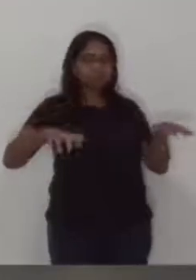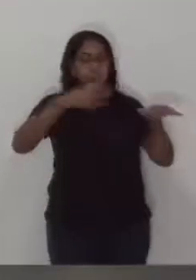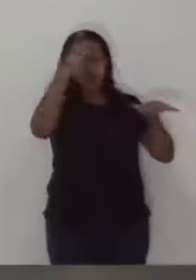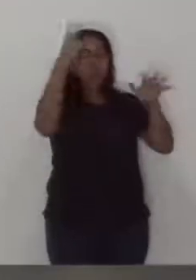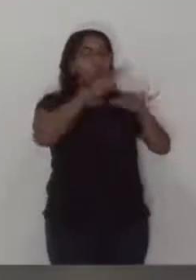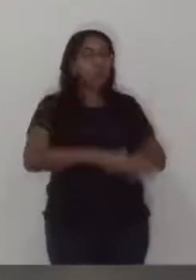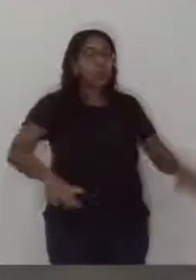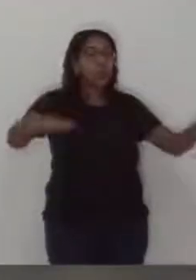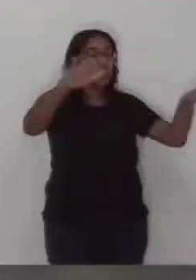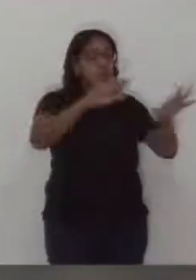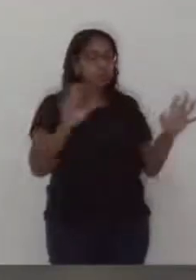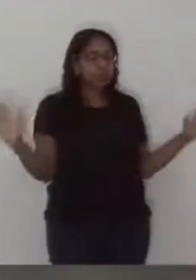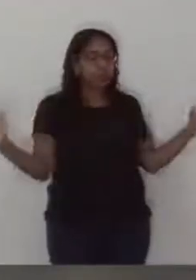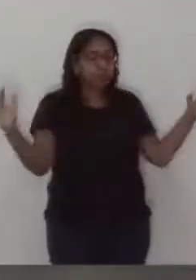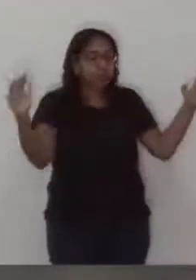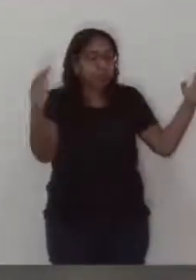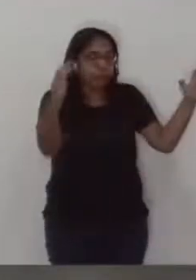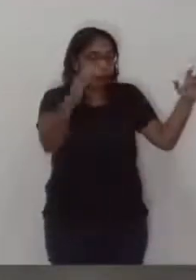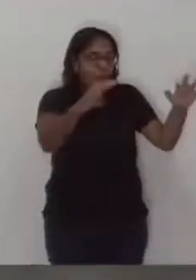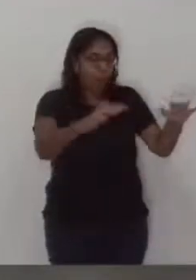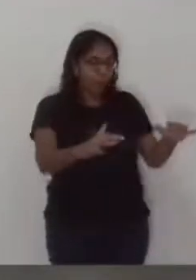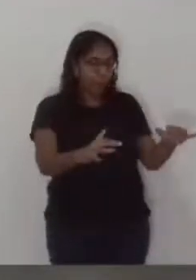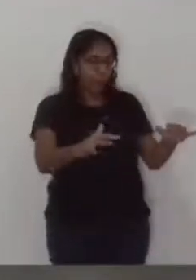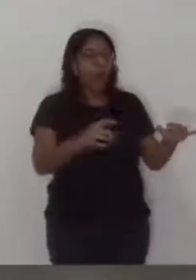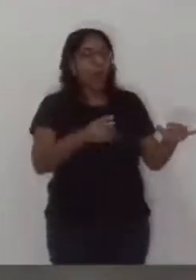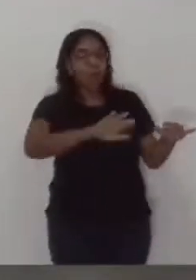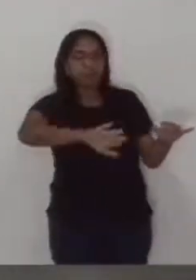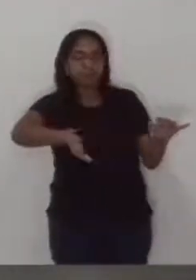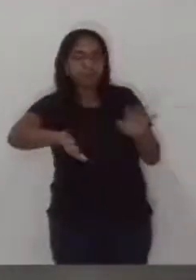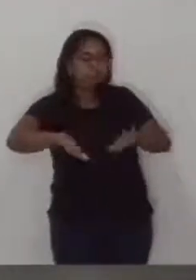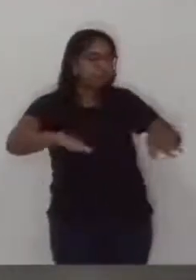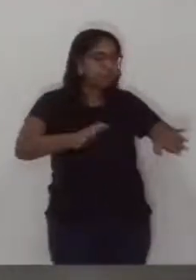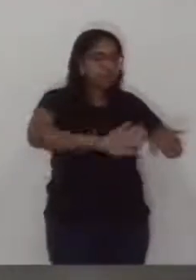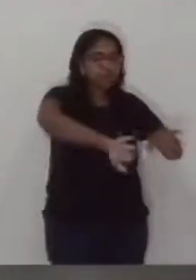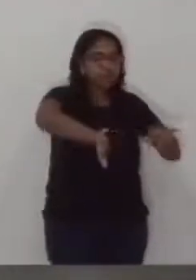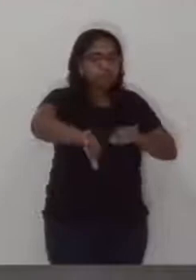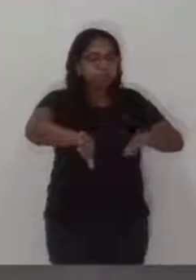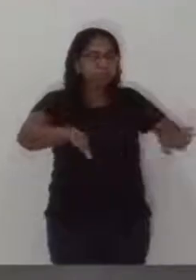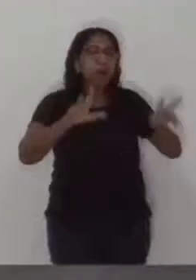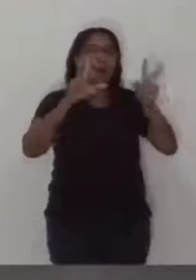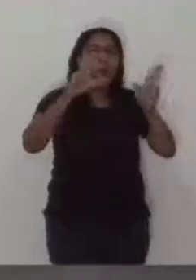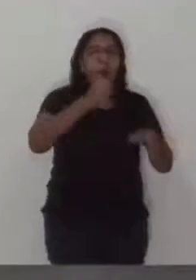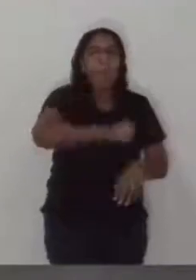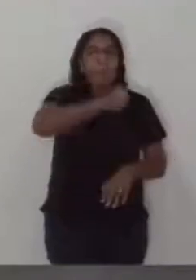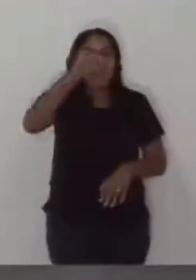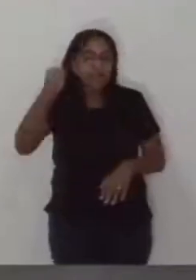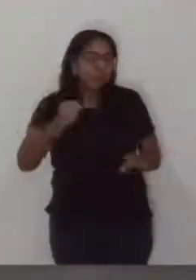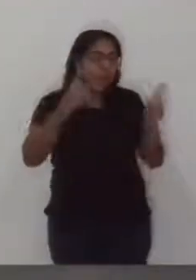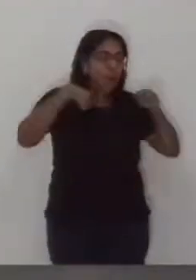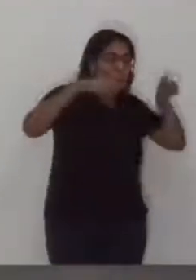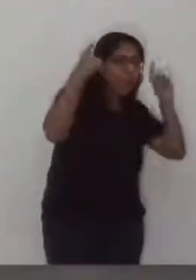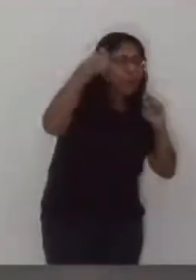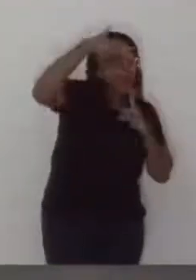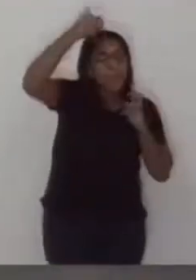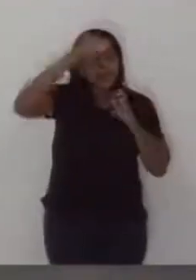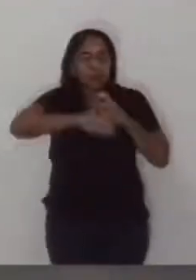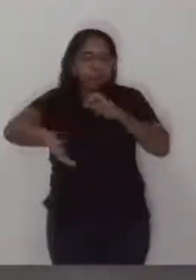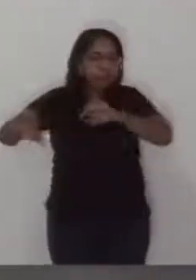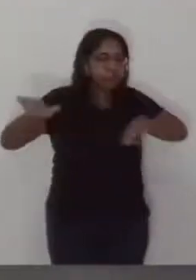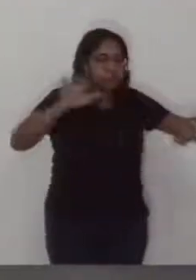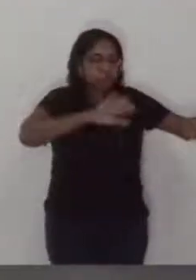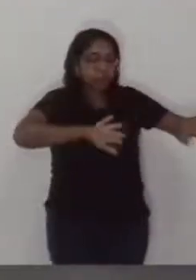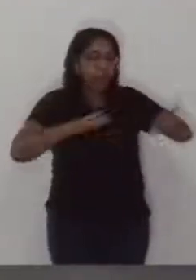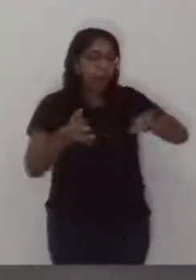povos da terra serão reunidos diante dele, e ele separará uns dos outros, assim como o pastor separa as ovelhas dos cabritos. Colocará